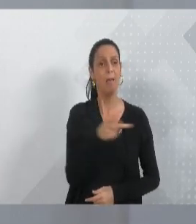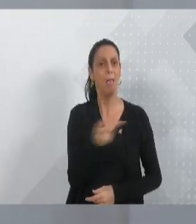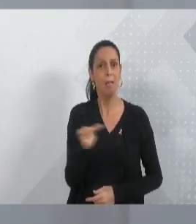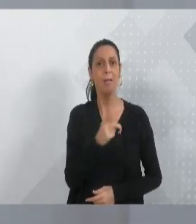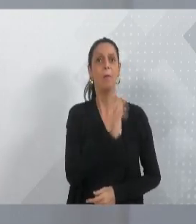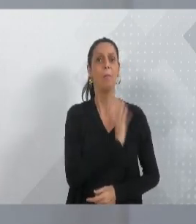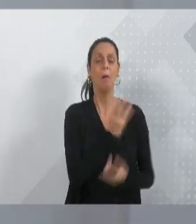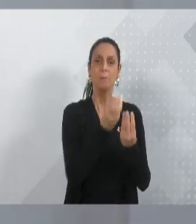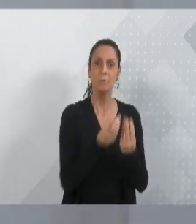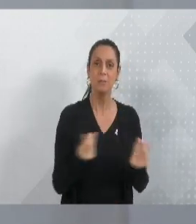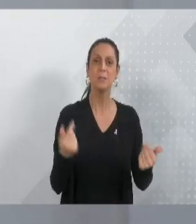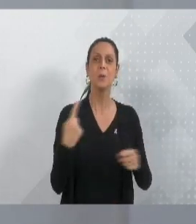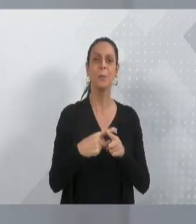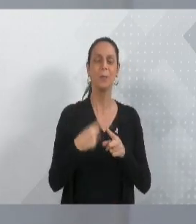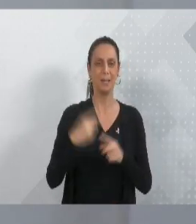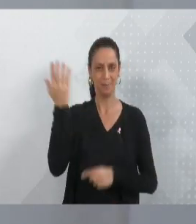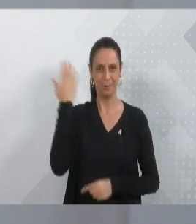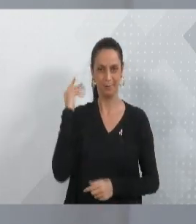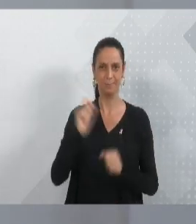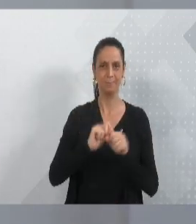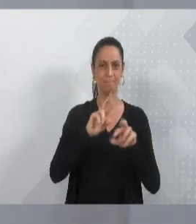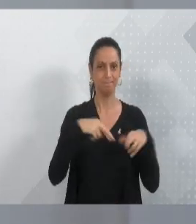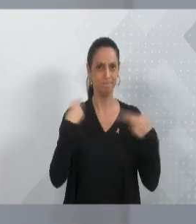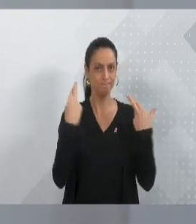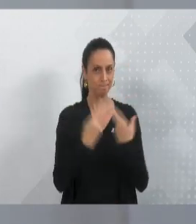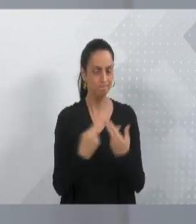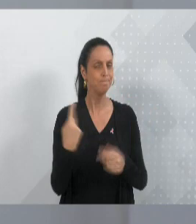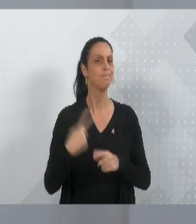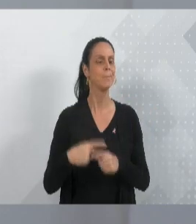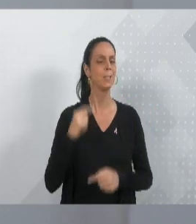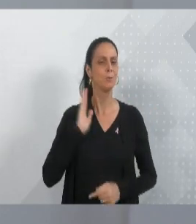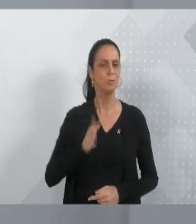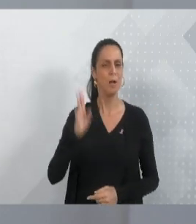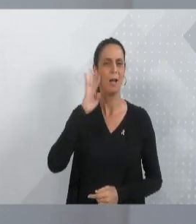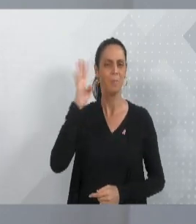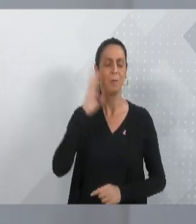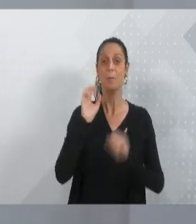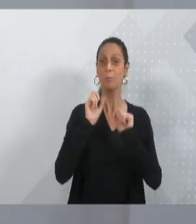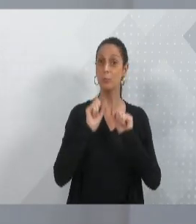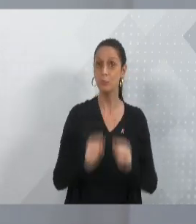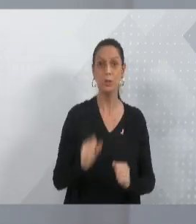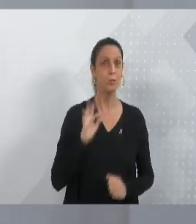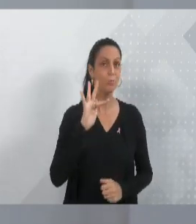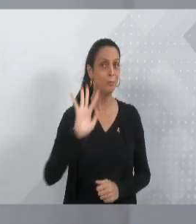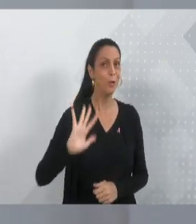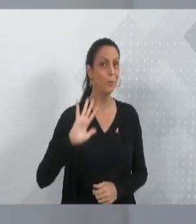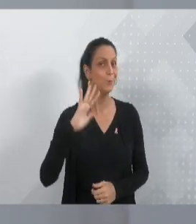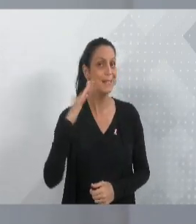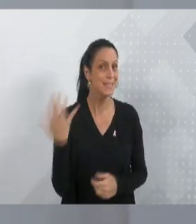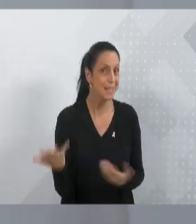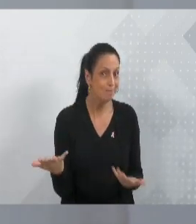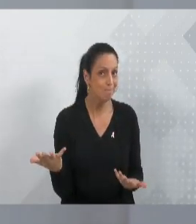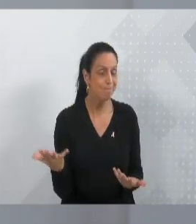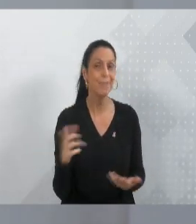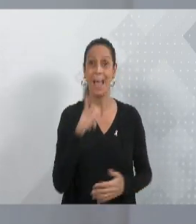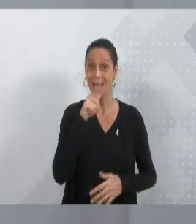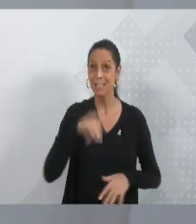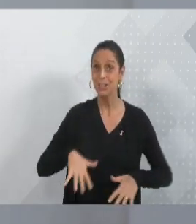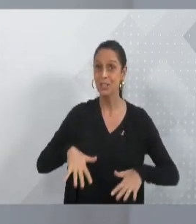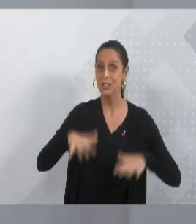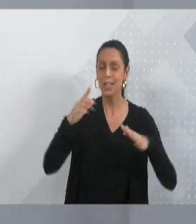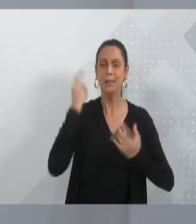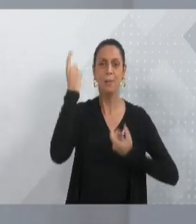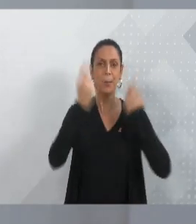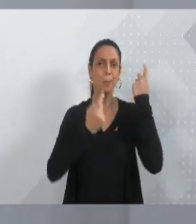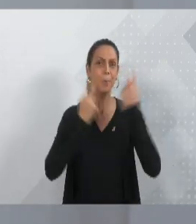que esse assunto fosse tratado, porque eu já imaginava que teríamos, em algum momento, de novo, uma questão de uma enchente, me preocupava, a